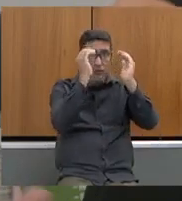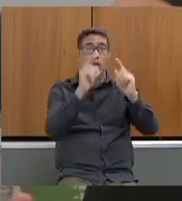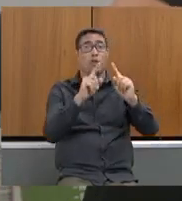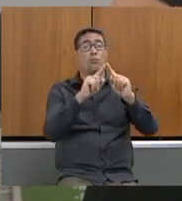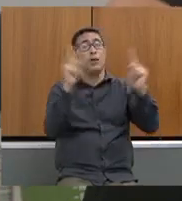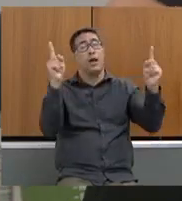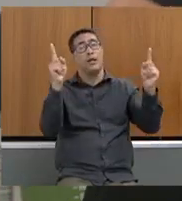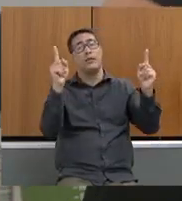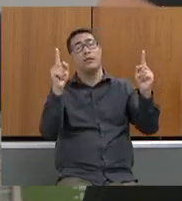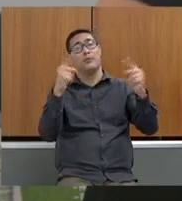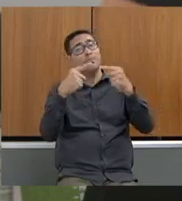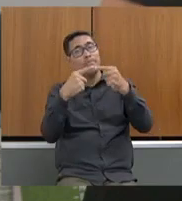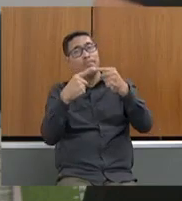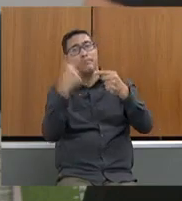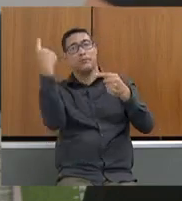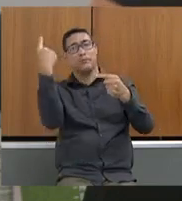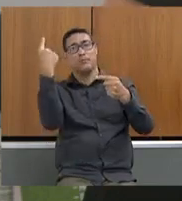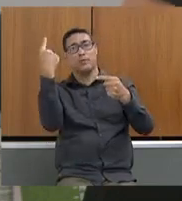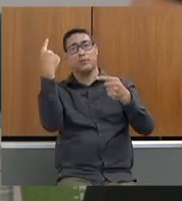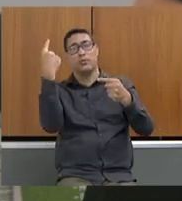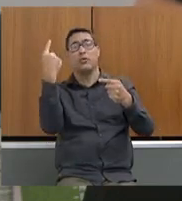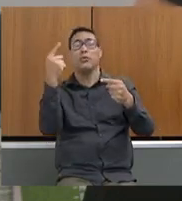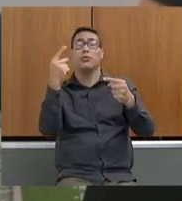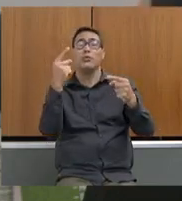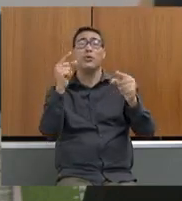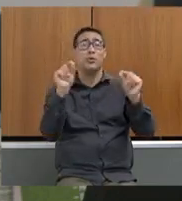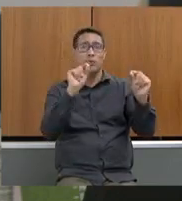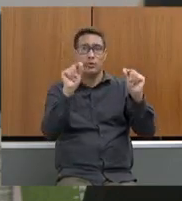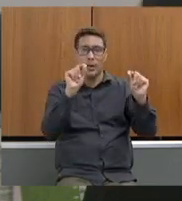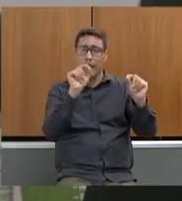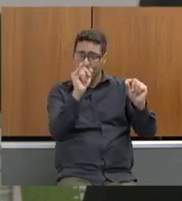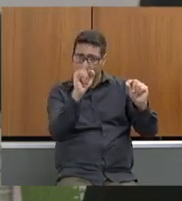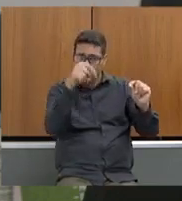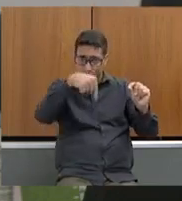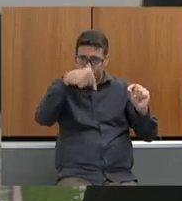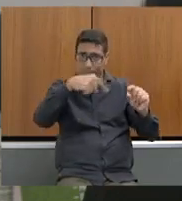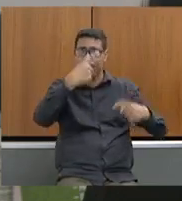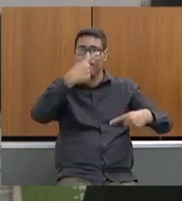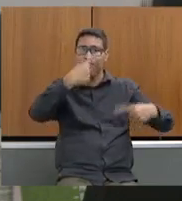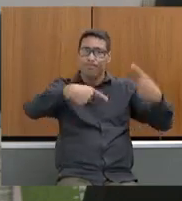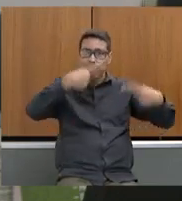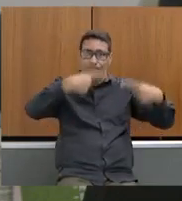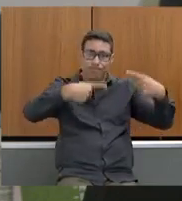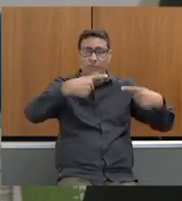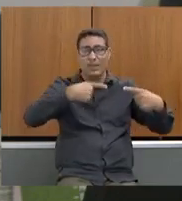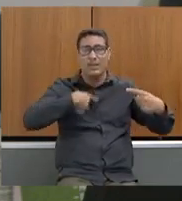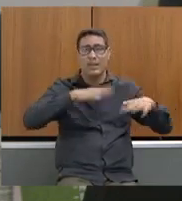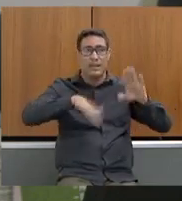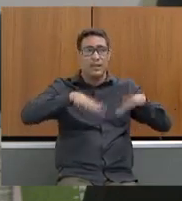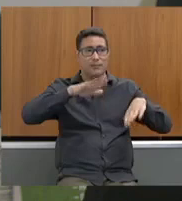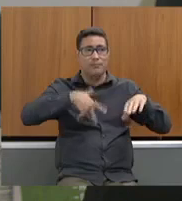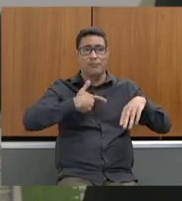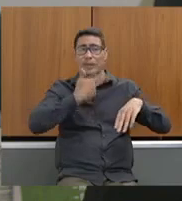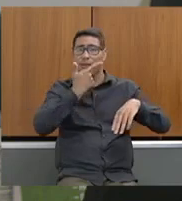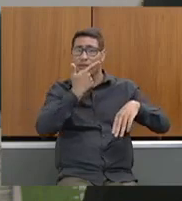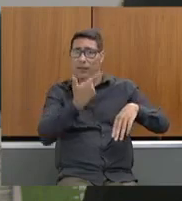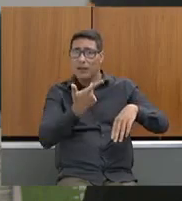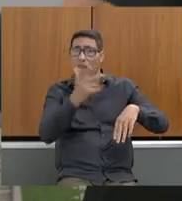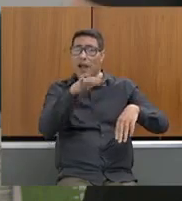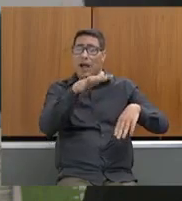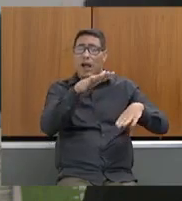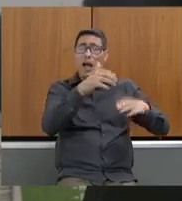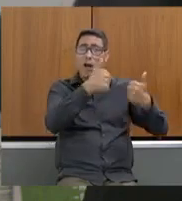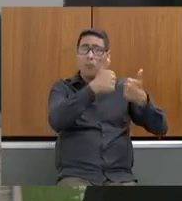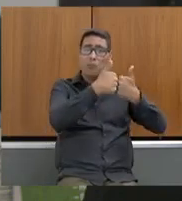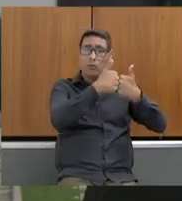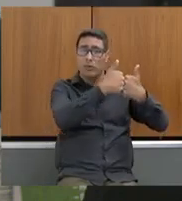quando a gente discute aqui e questiona a proximidade da Secretaria